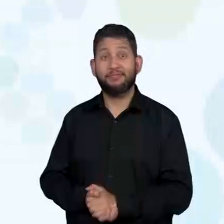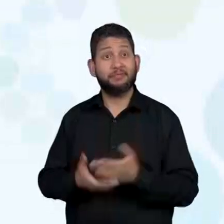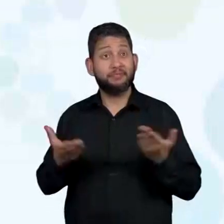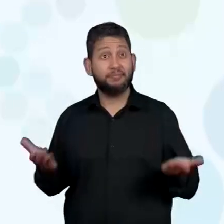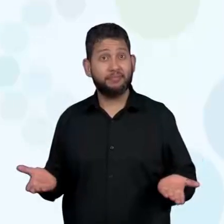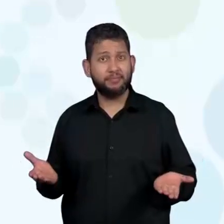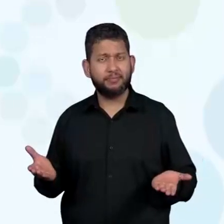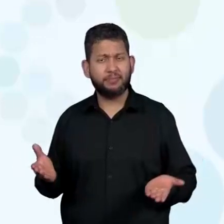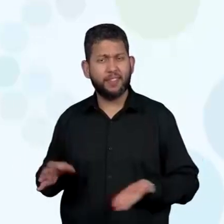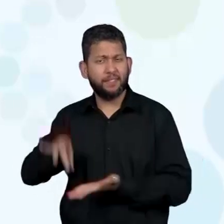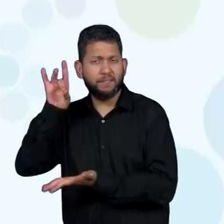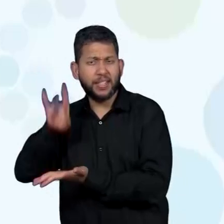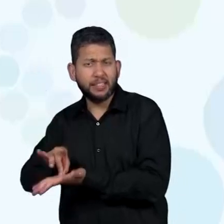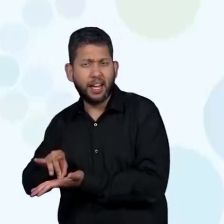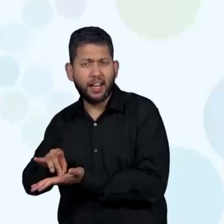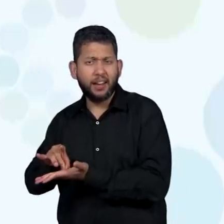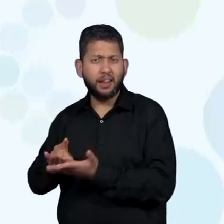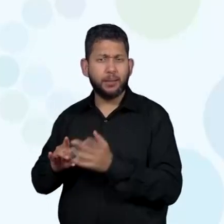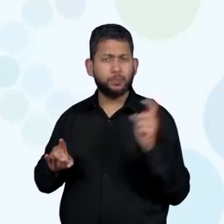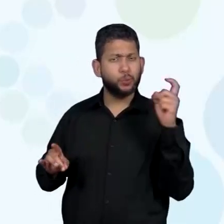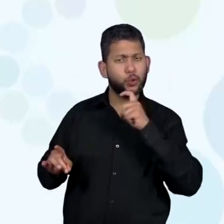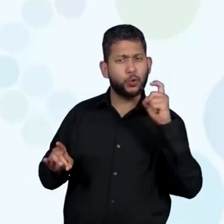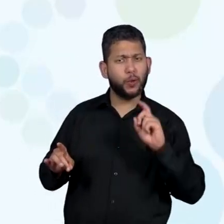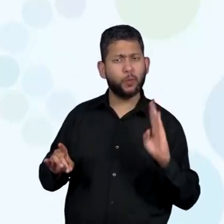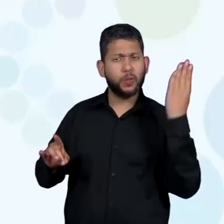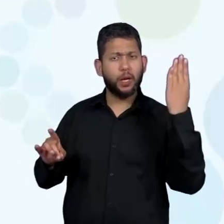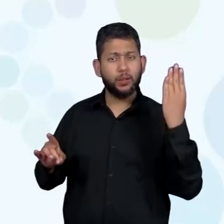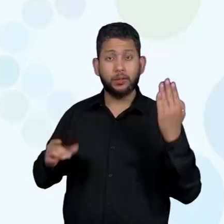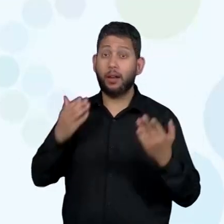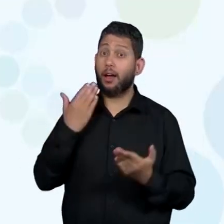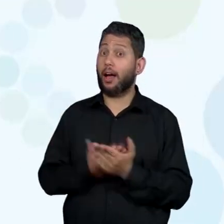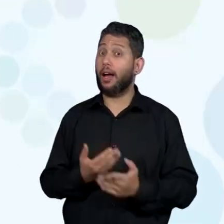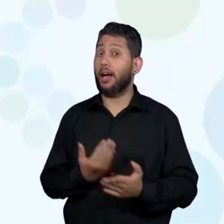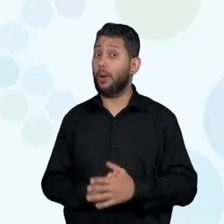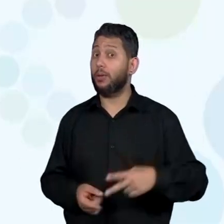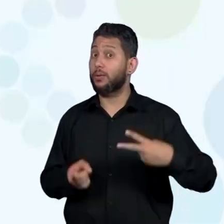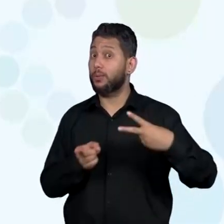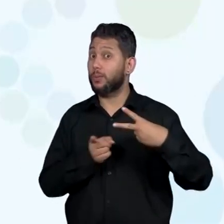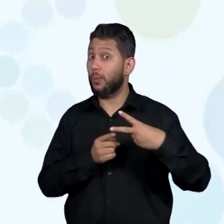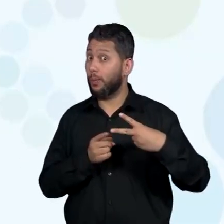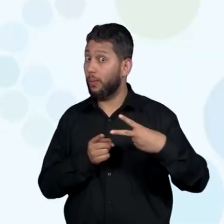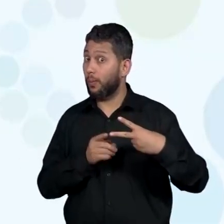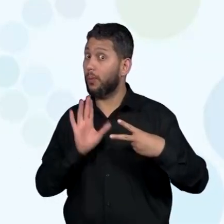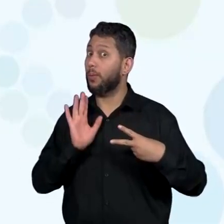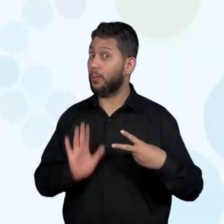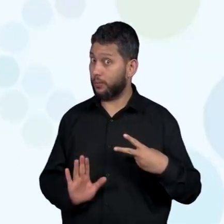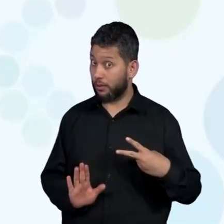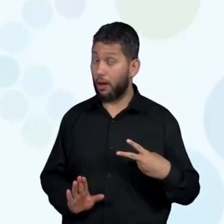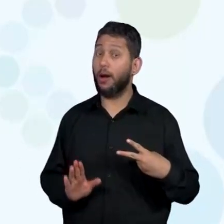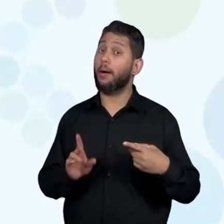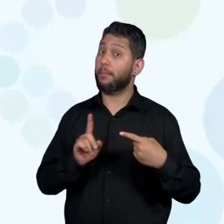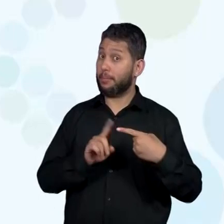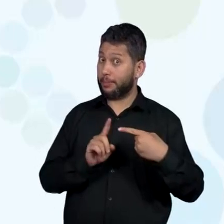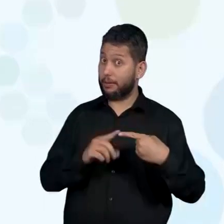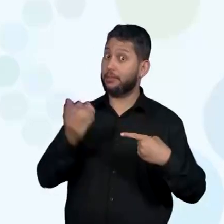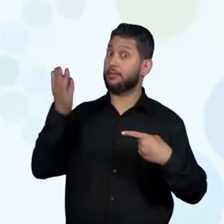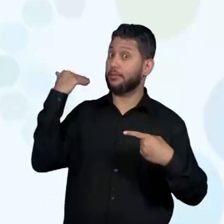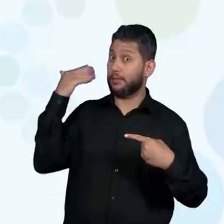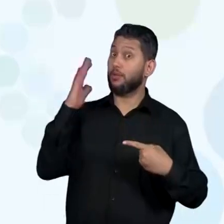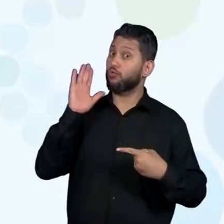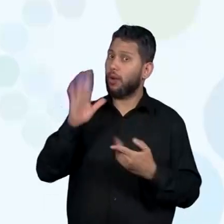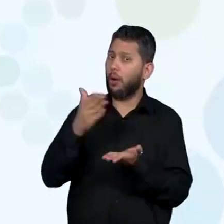Verdadeiro ou falso? Parte 2. Então, chama atenção já que nós temos uma